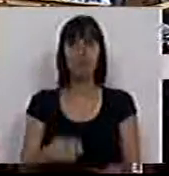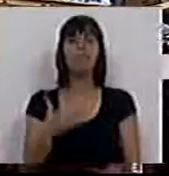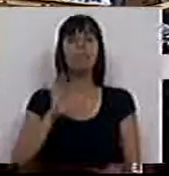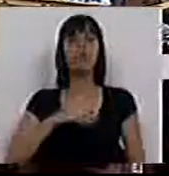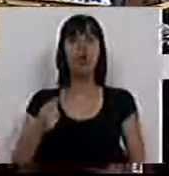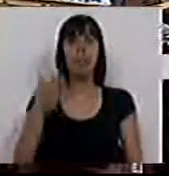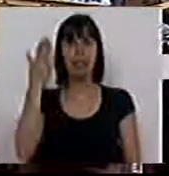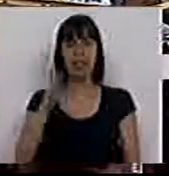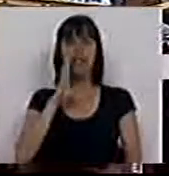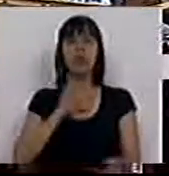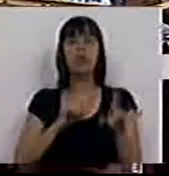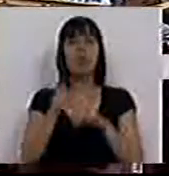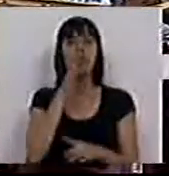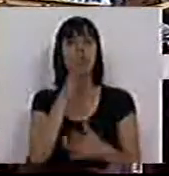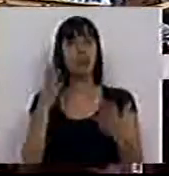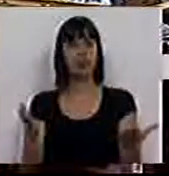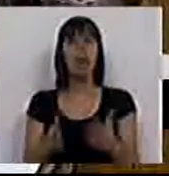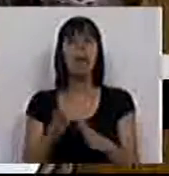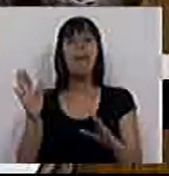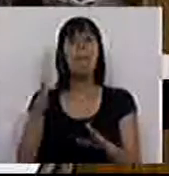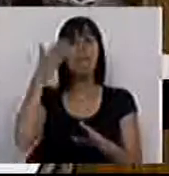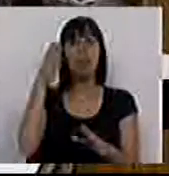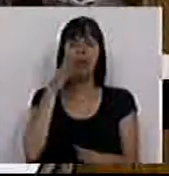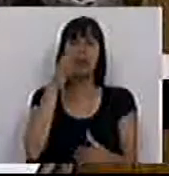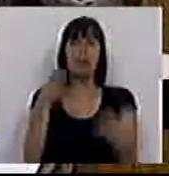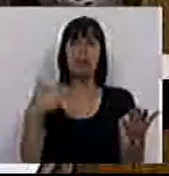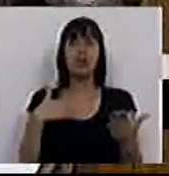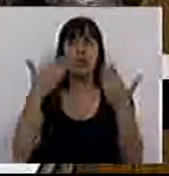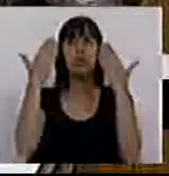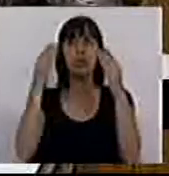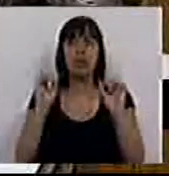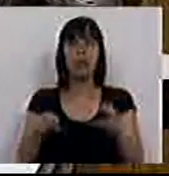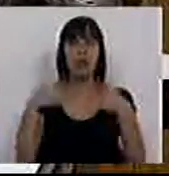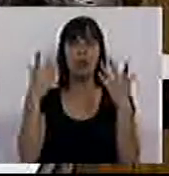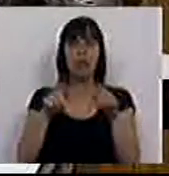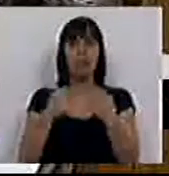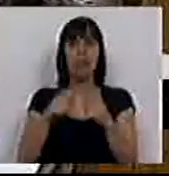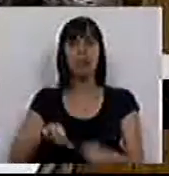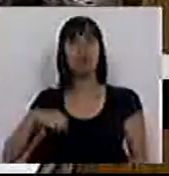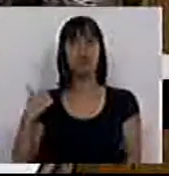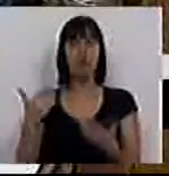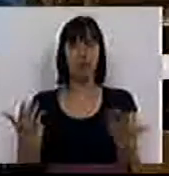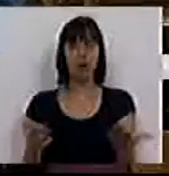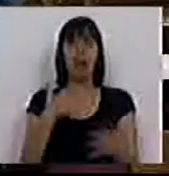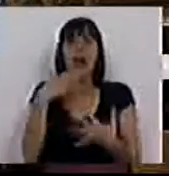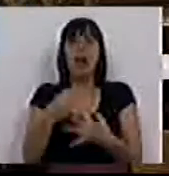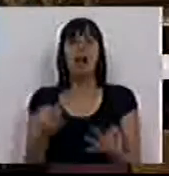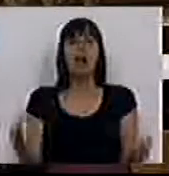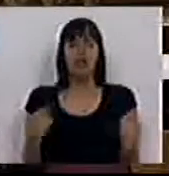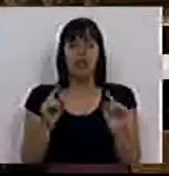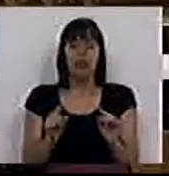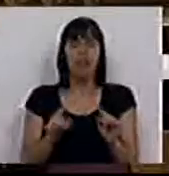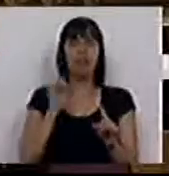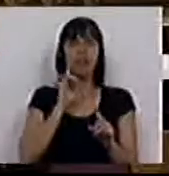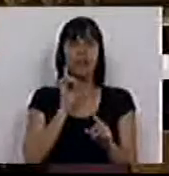Sr. Presidente, Sras. e Srs. Deputados, em primeiro lugar dizer que saudamos a iniciativa do Partido Ecologista aos Verdes. Acreditamos que